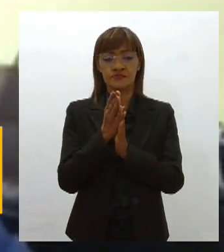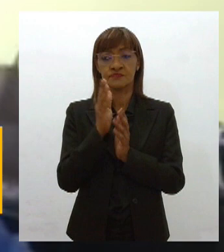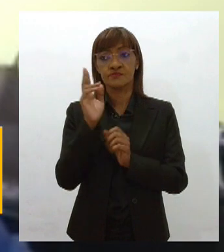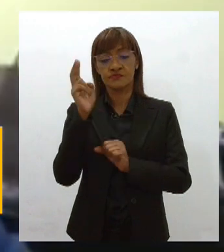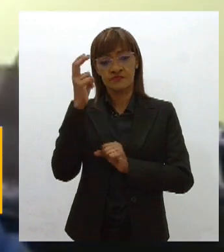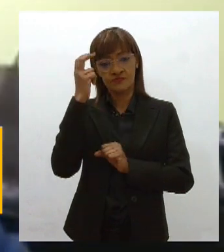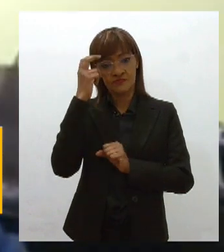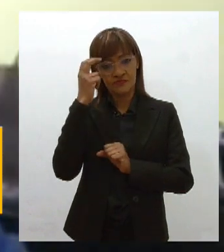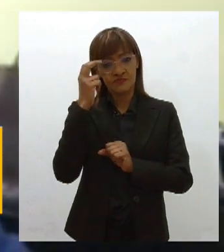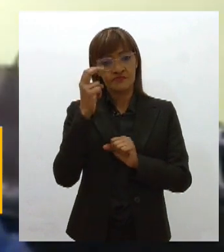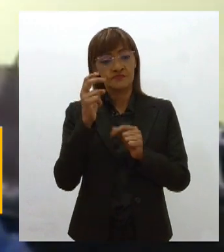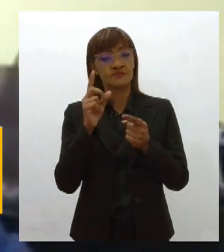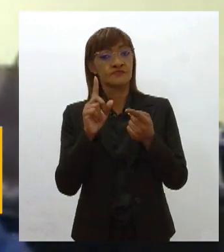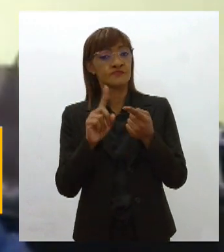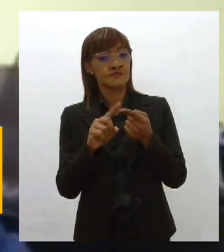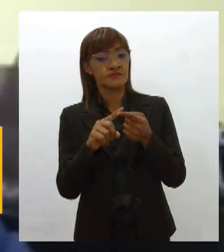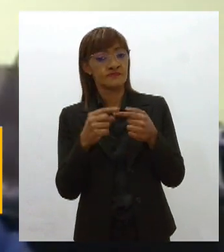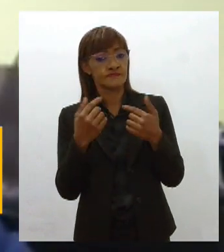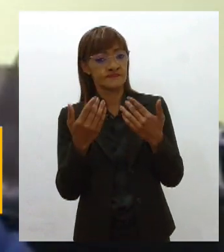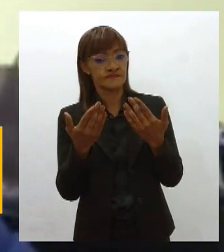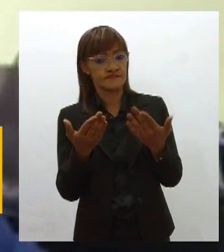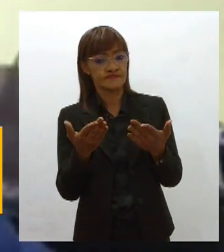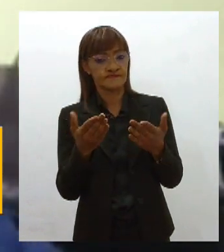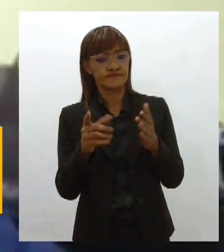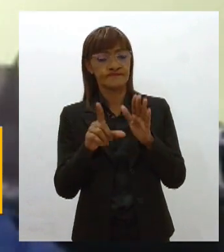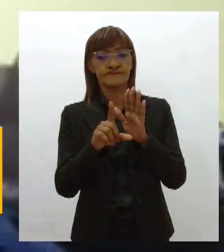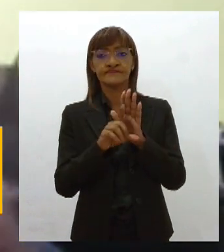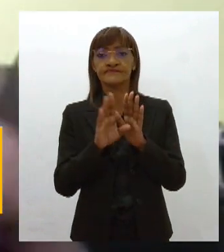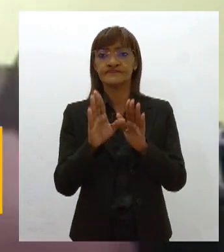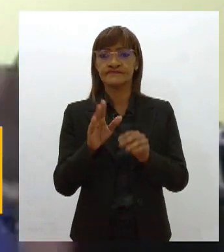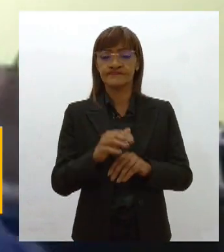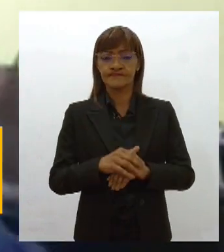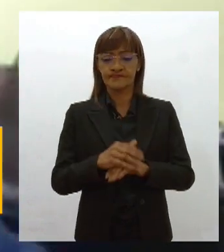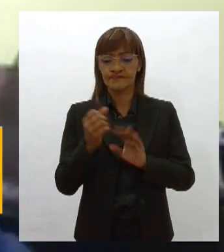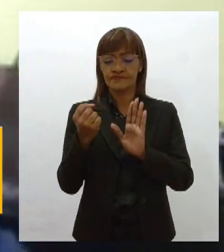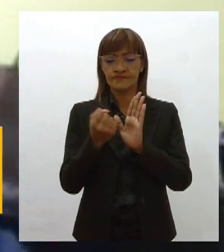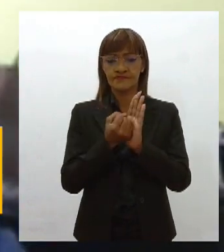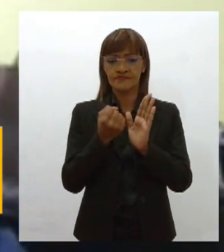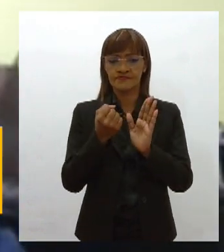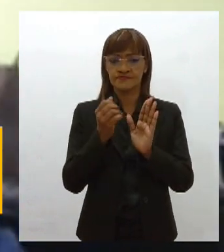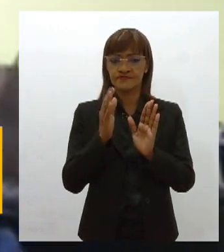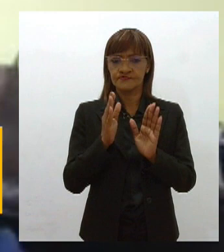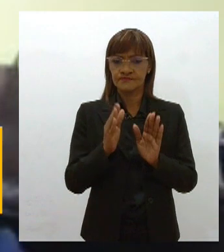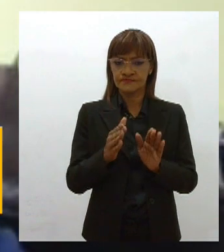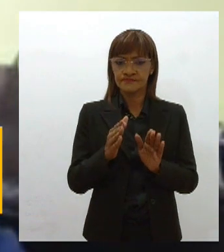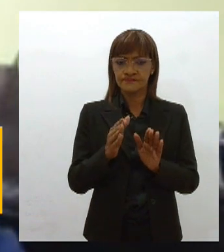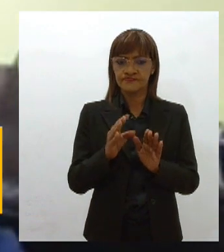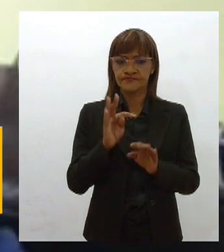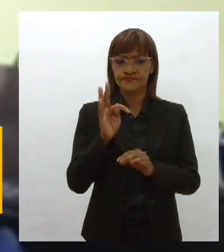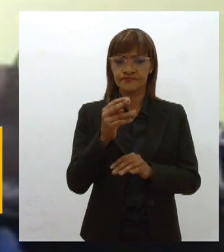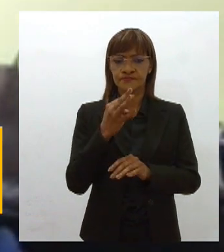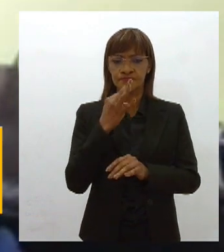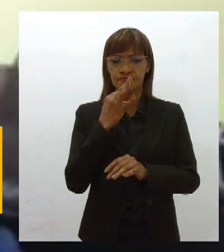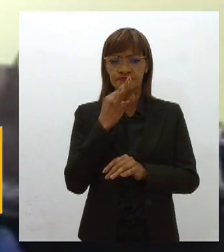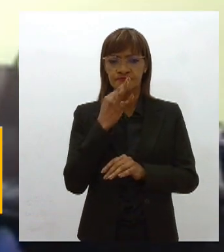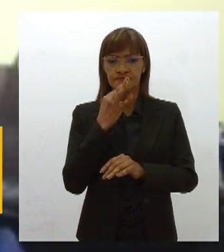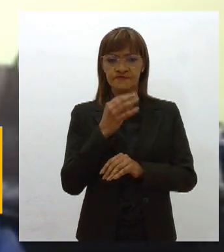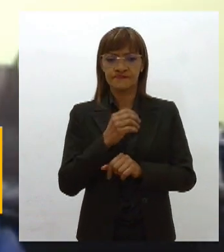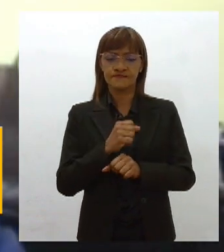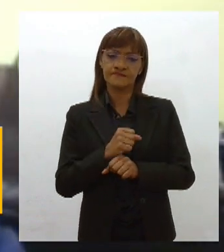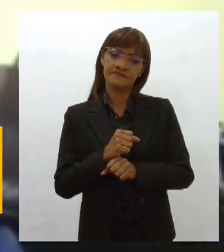do Plano Estadual de Cultura, há a Lei do Patrimônio Vivo, popularmente conhecida como a Lei dos